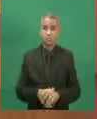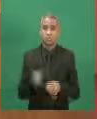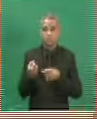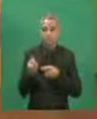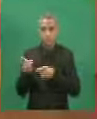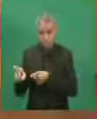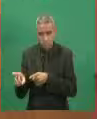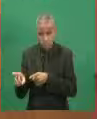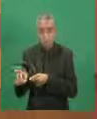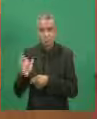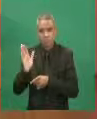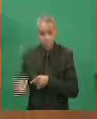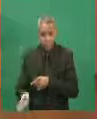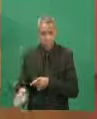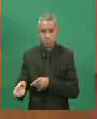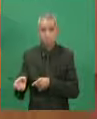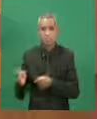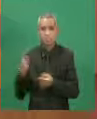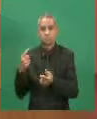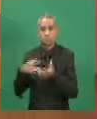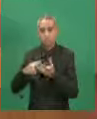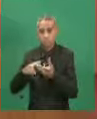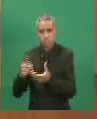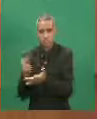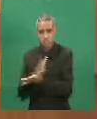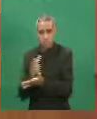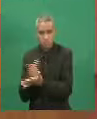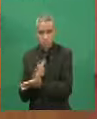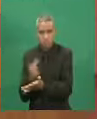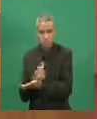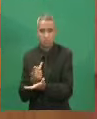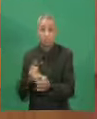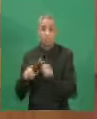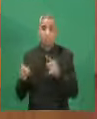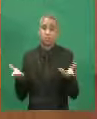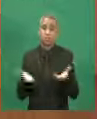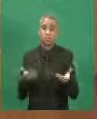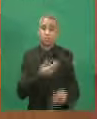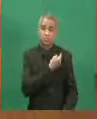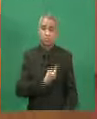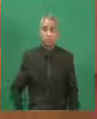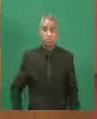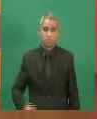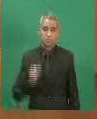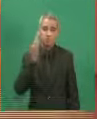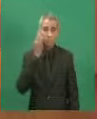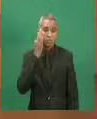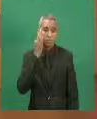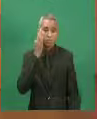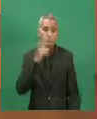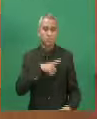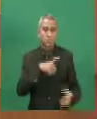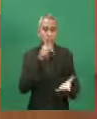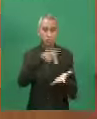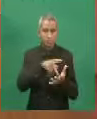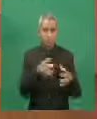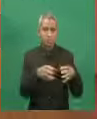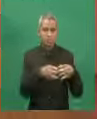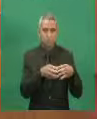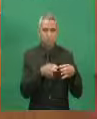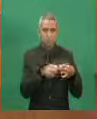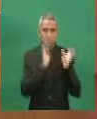feita, à época, pela imoralidade e o que existe hoje no governo Flávio Dino é o conselho com a composição